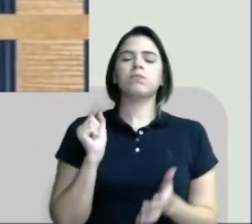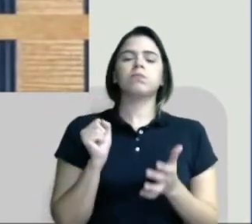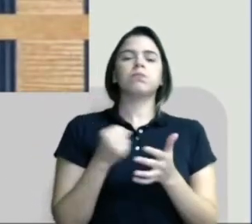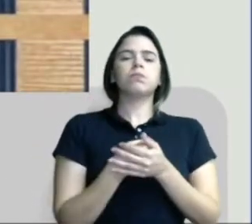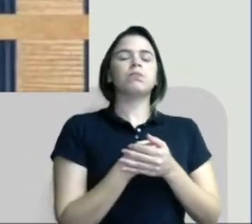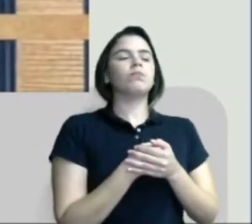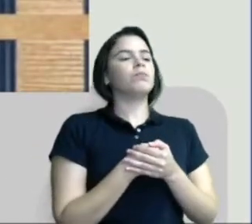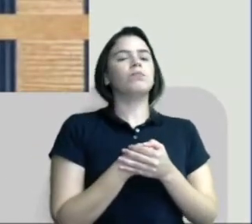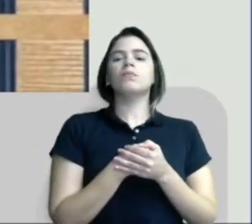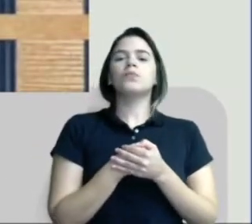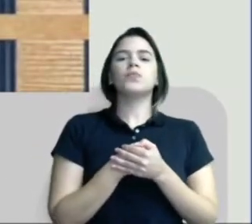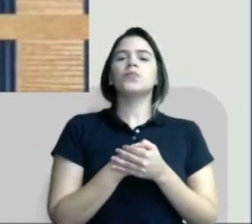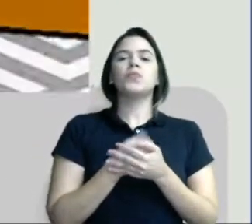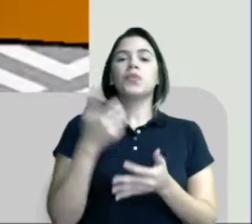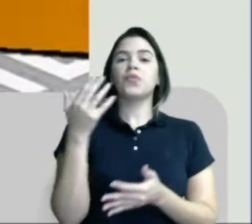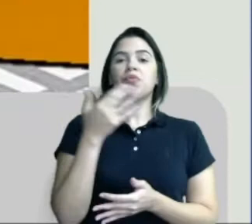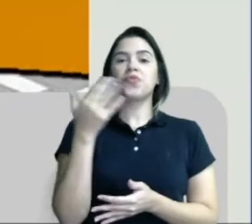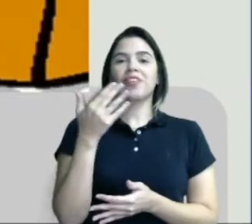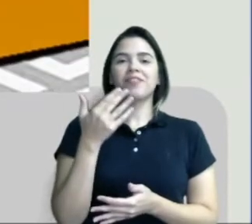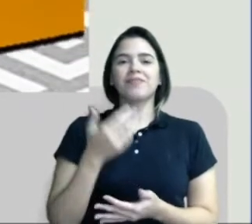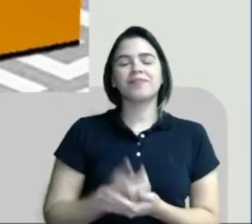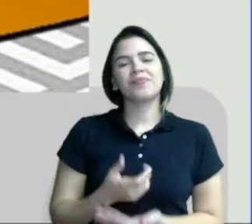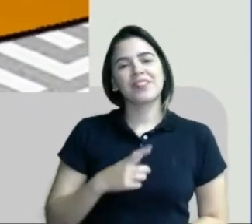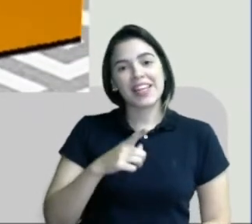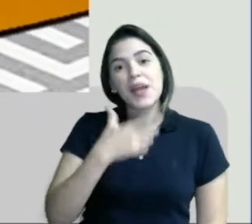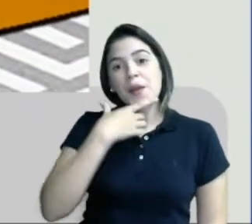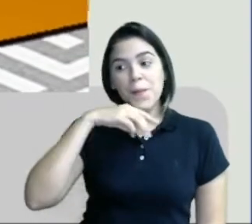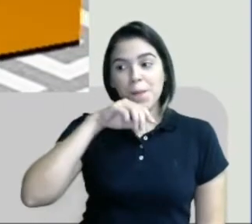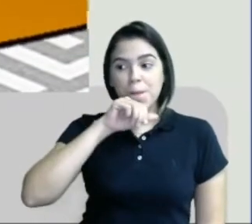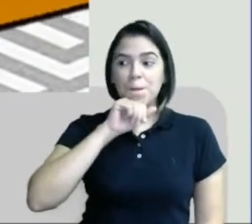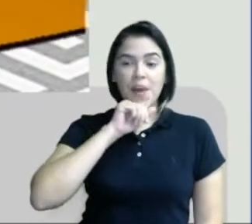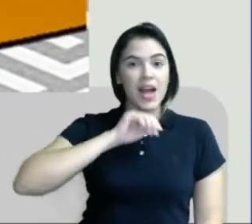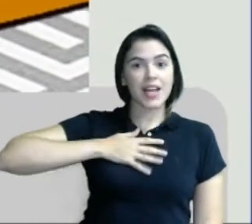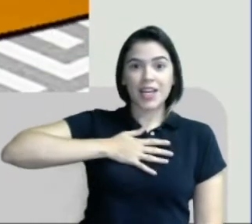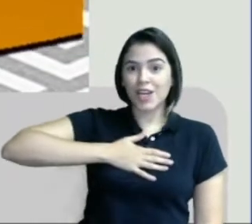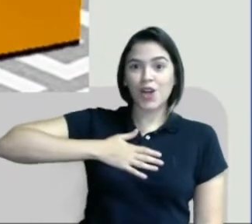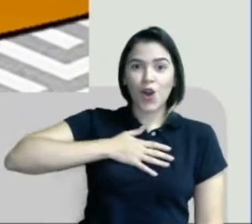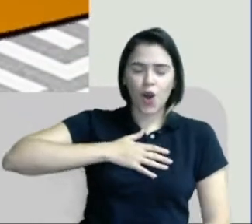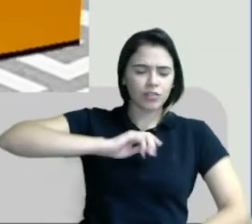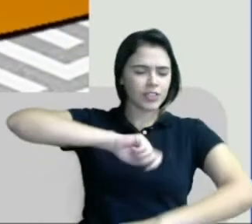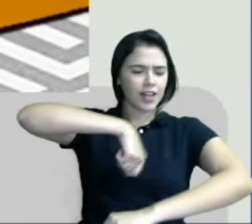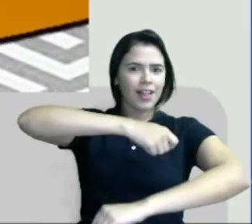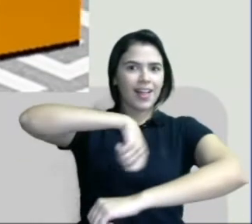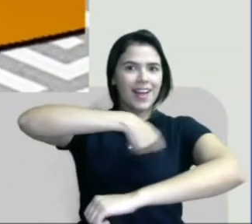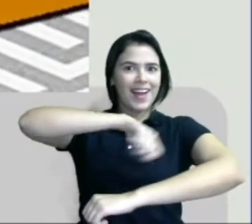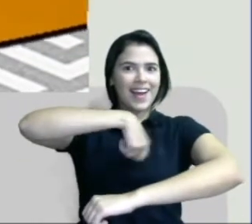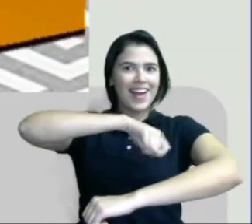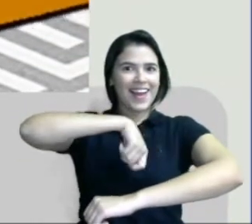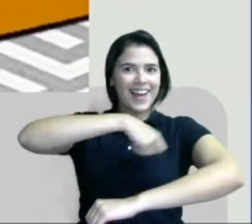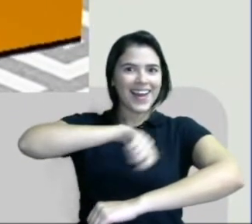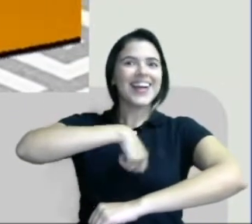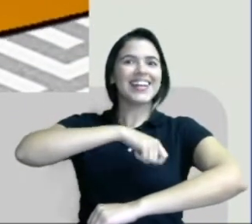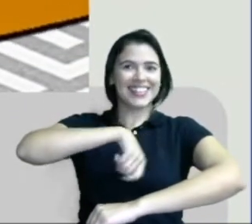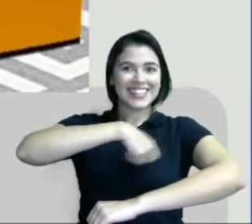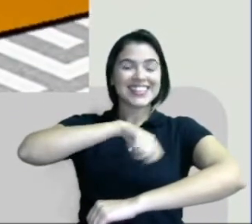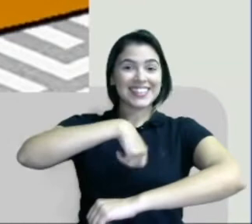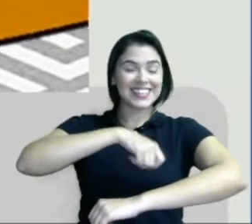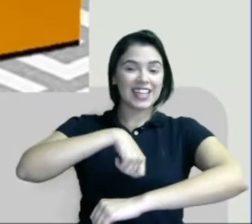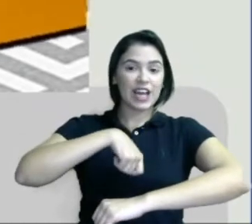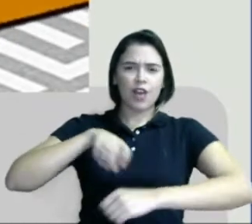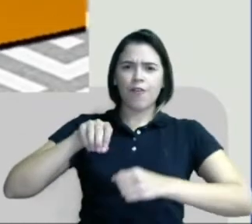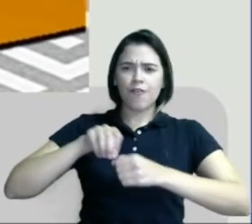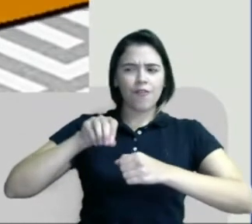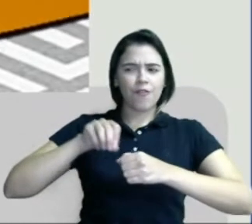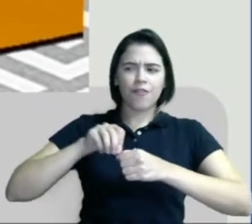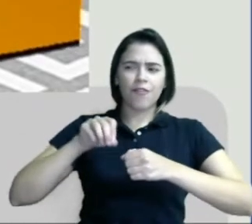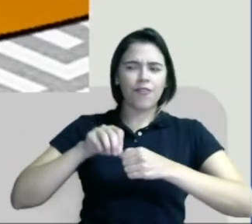nunca vê. Tem pai que gosta de cozinhar. E faz